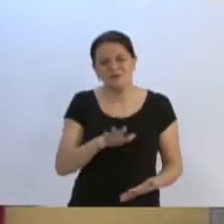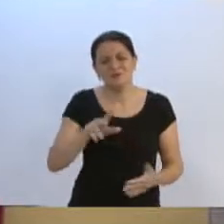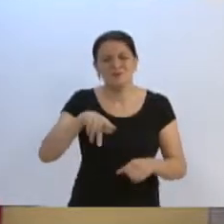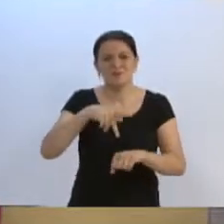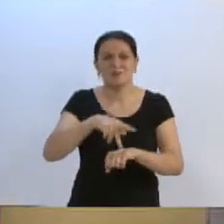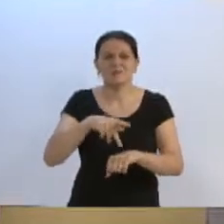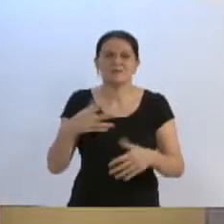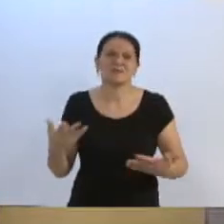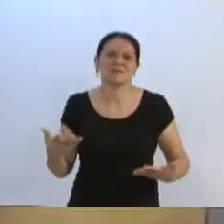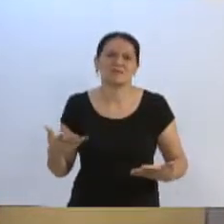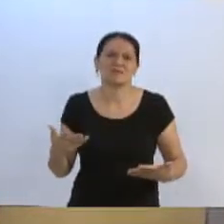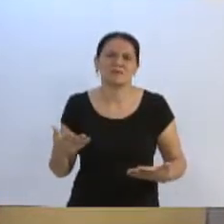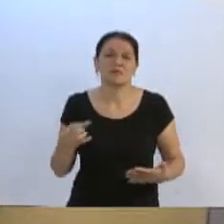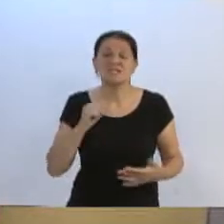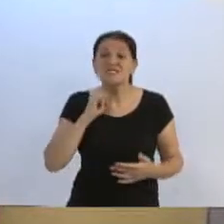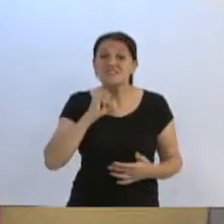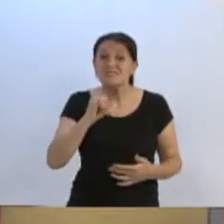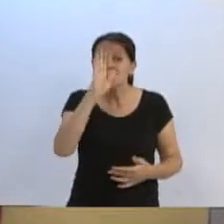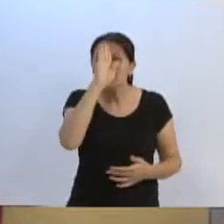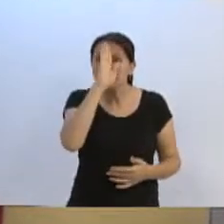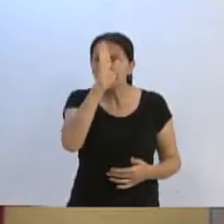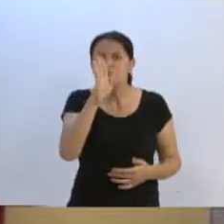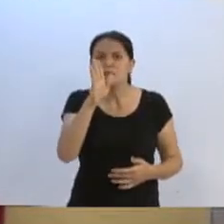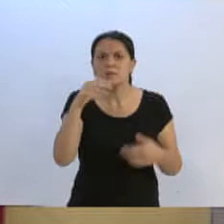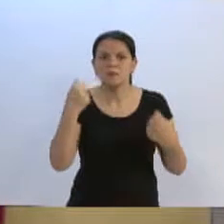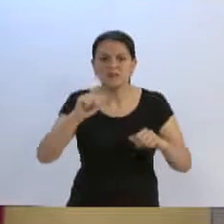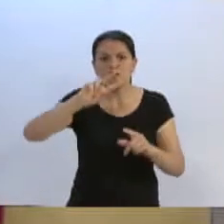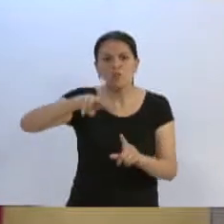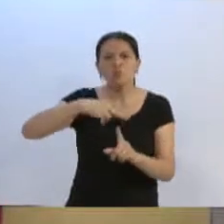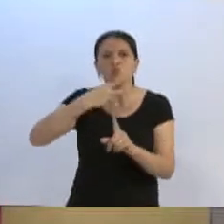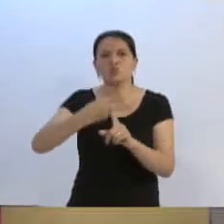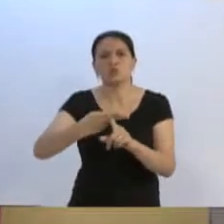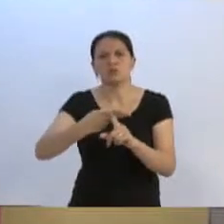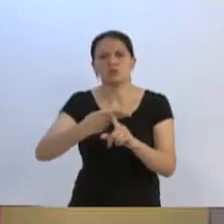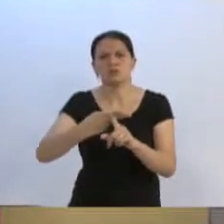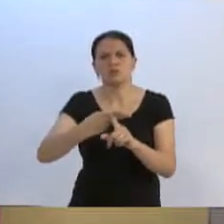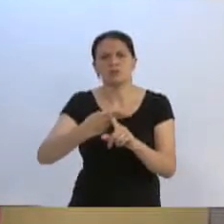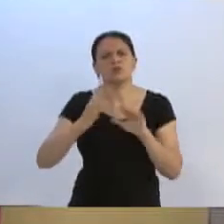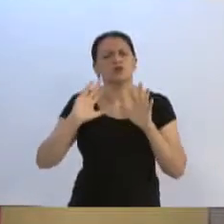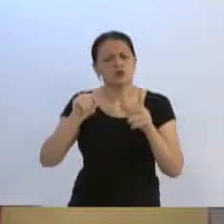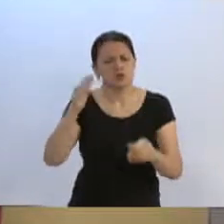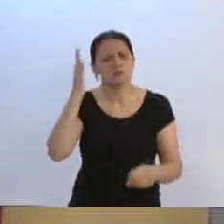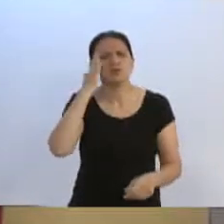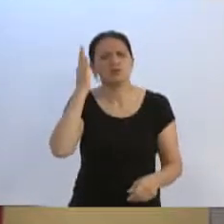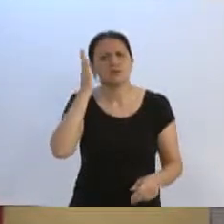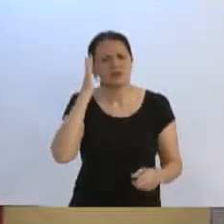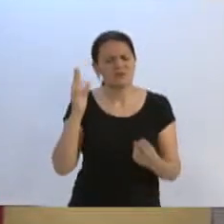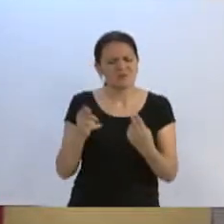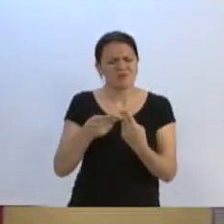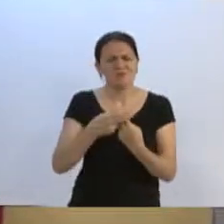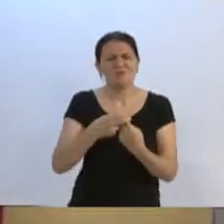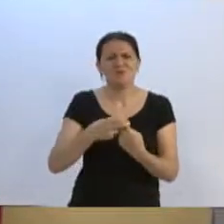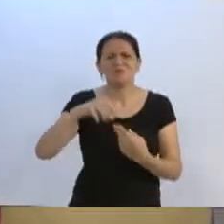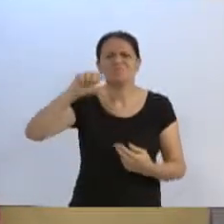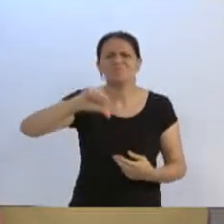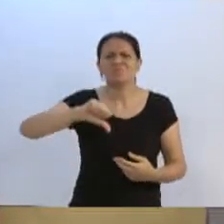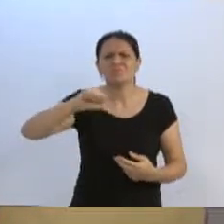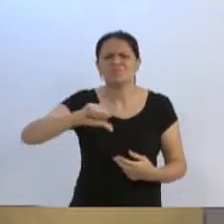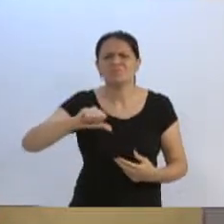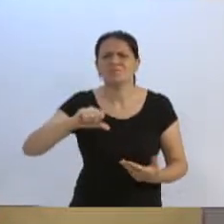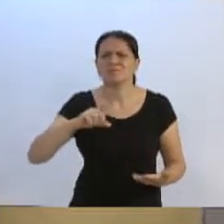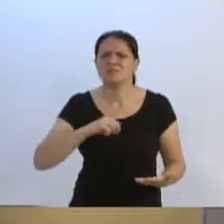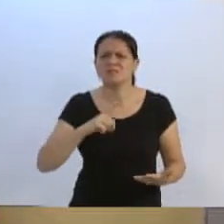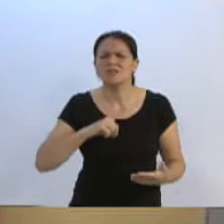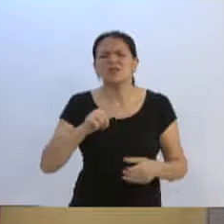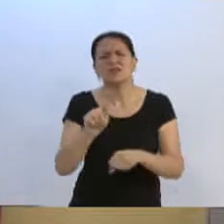Ora, se é prioridade, deveriam investir pelo menos o dobro. E todo mundo sabe que o SUS é deficitário. Tem a questão de